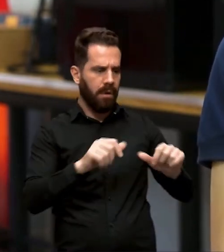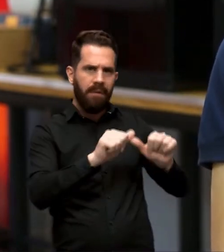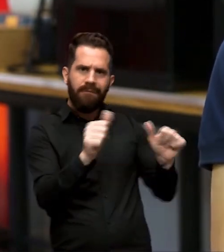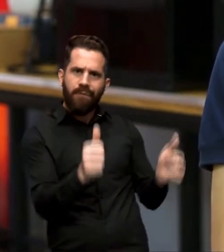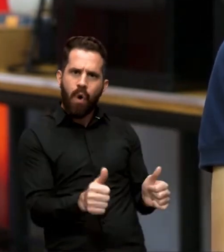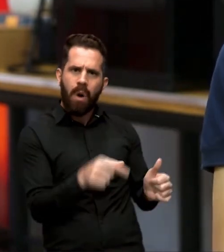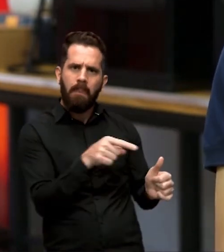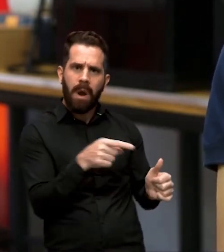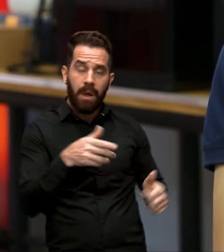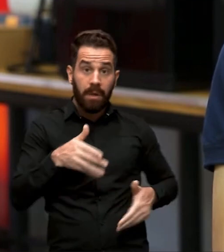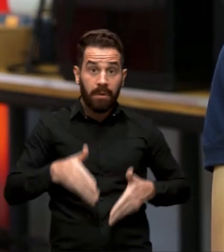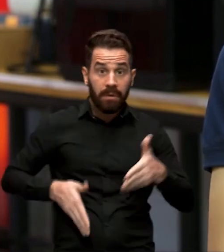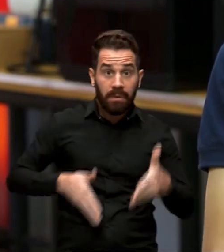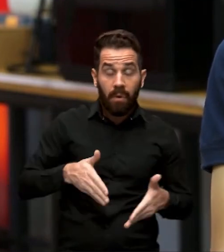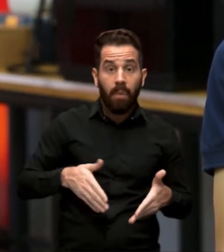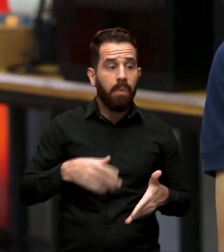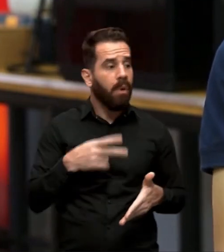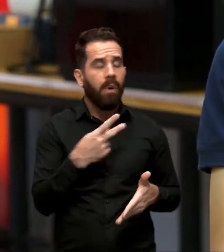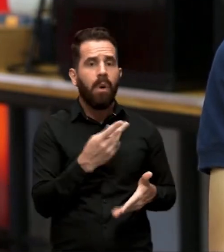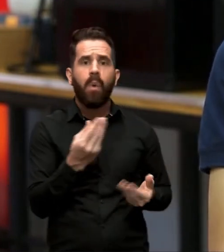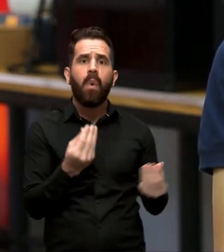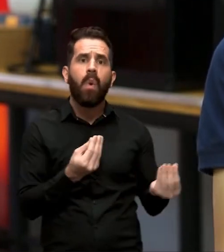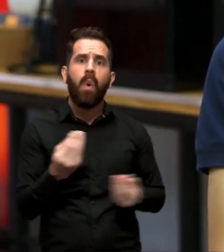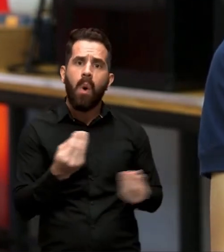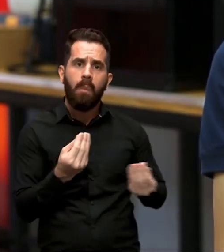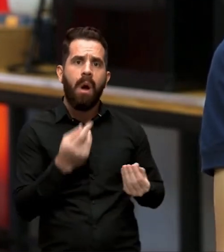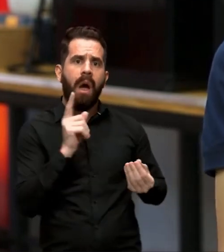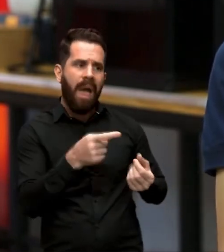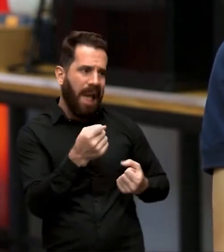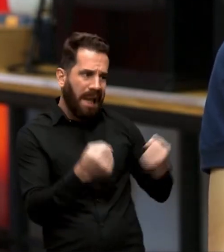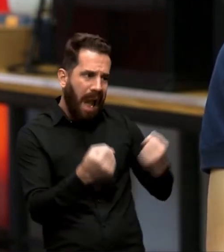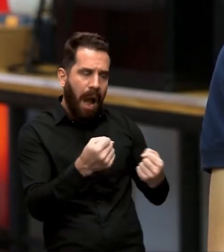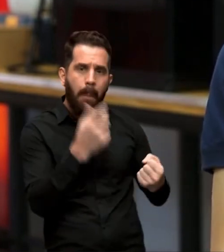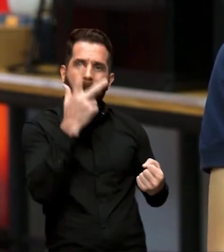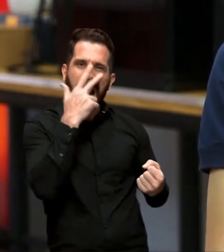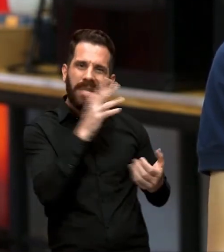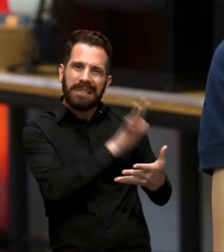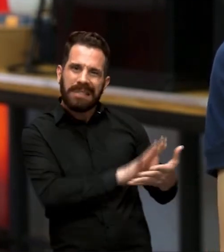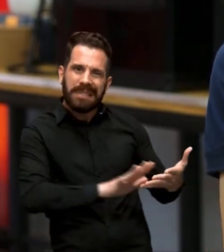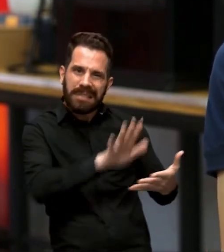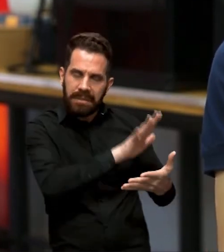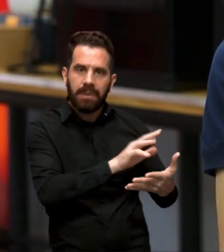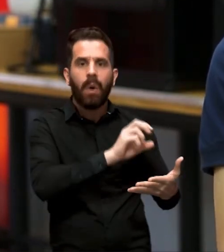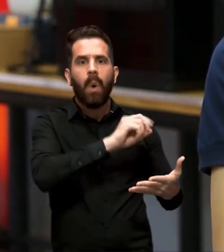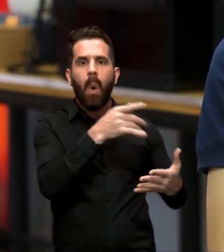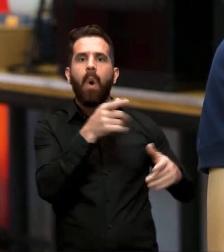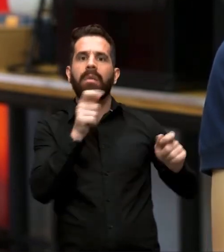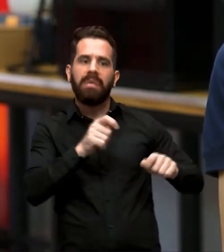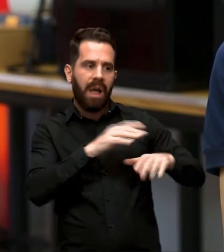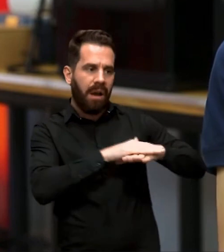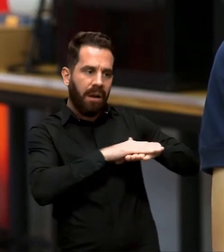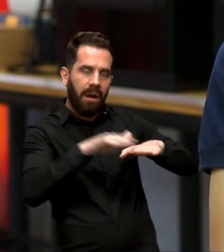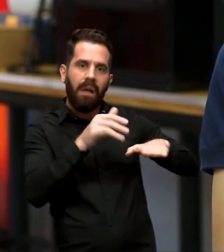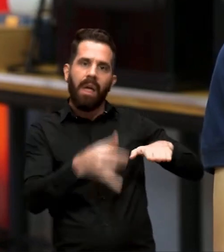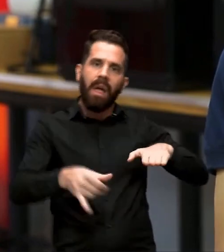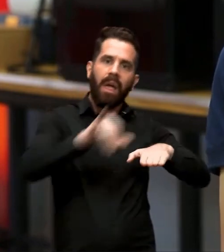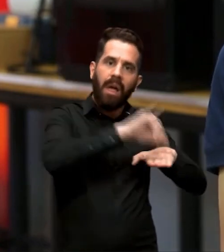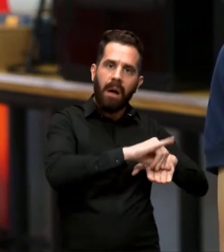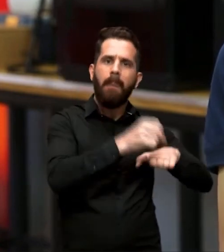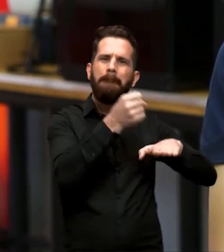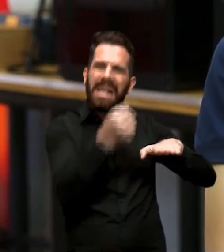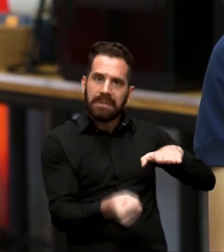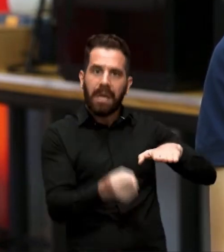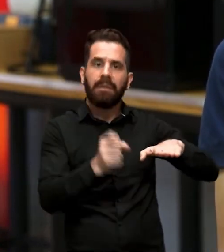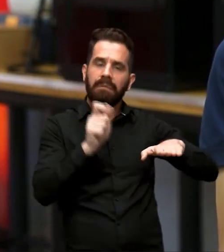de um robô tanque, ou se ele teria um formato de plataforma que pudesse carregar cargas. Depois disso, nós começamos a